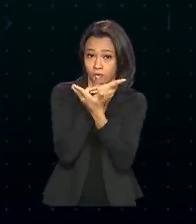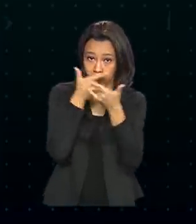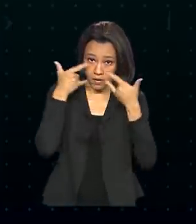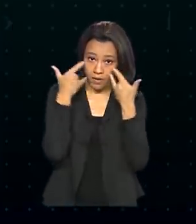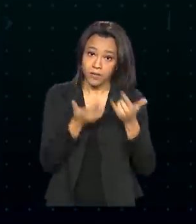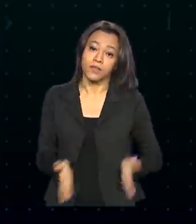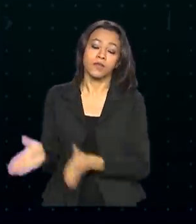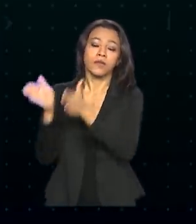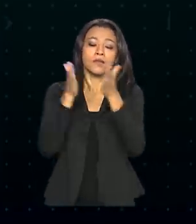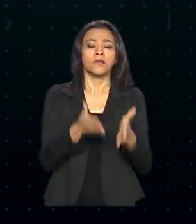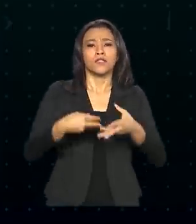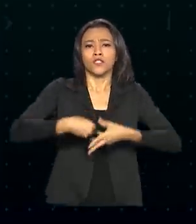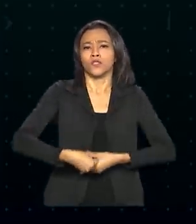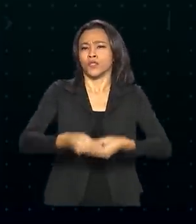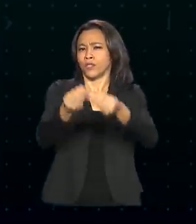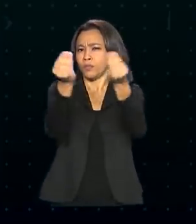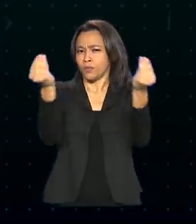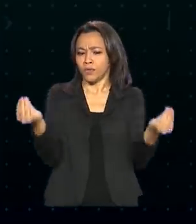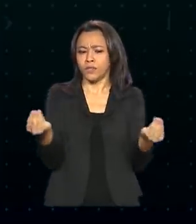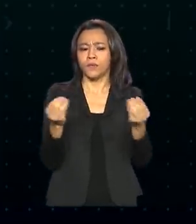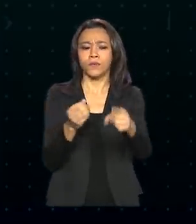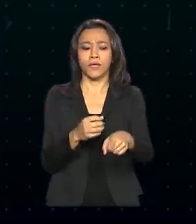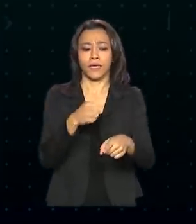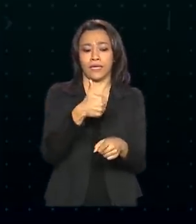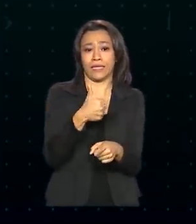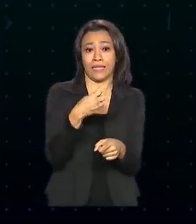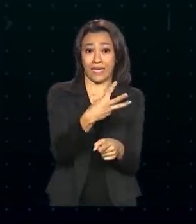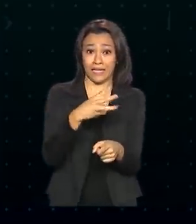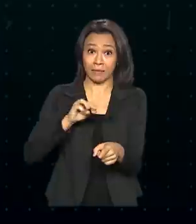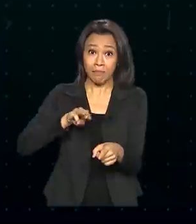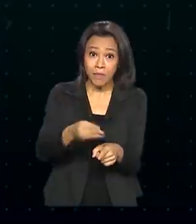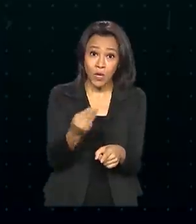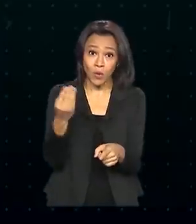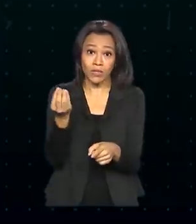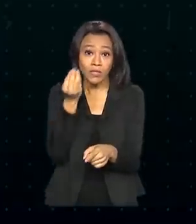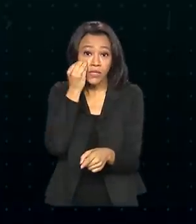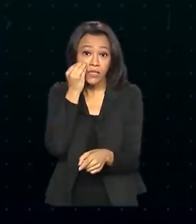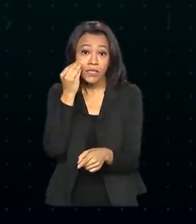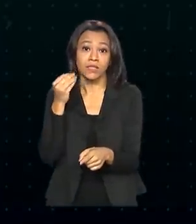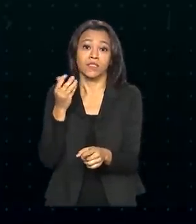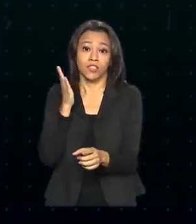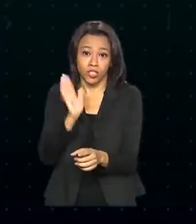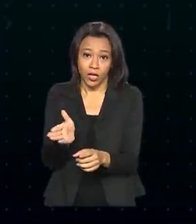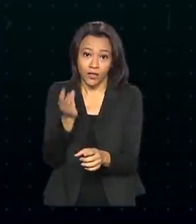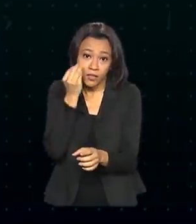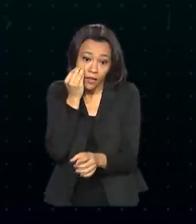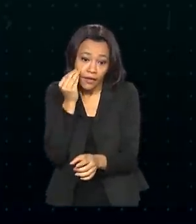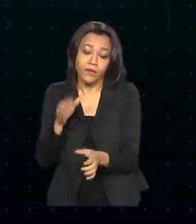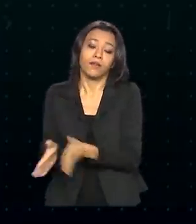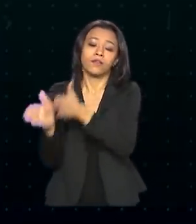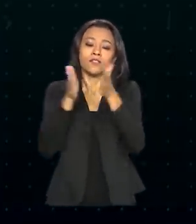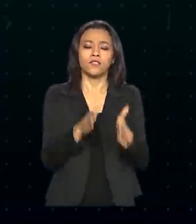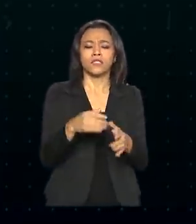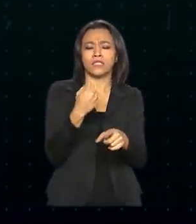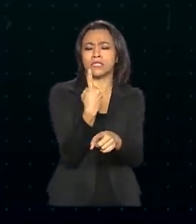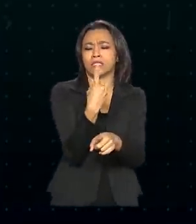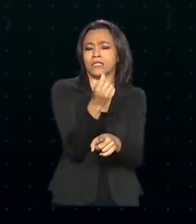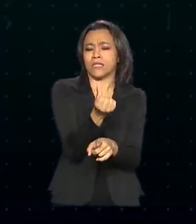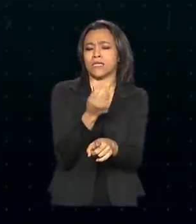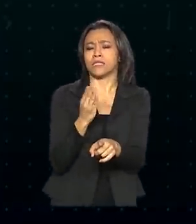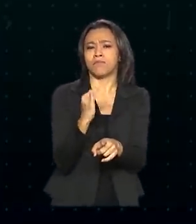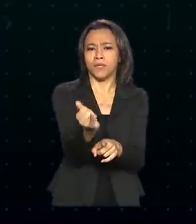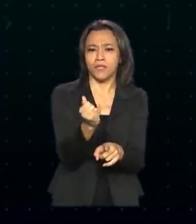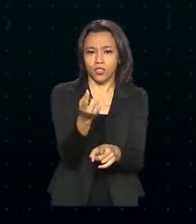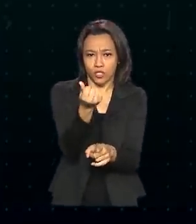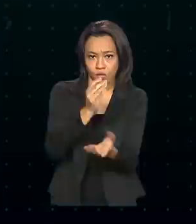e distribuídos cerca de 13 milhões de testes. Foram repassados também 16 bilhões de reais a